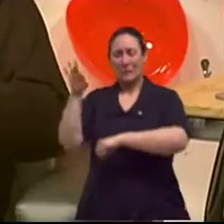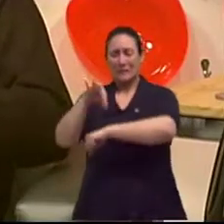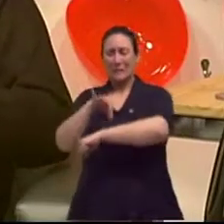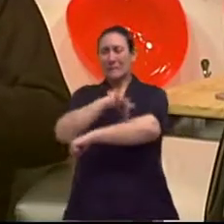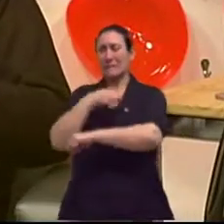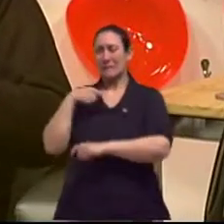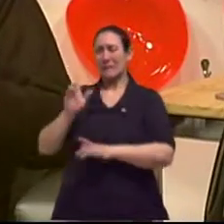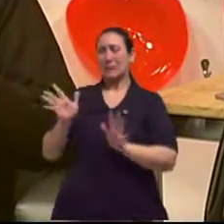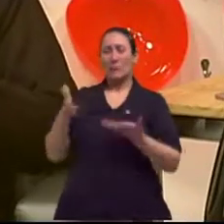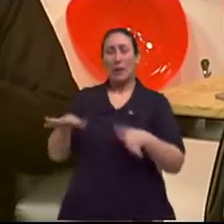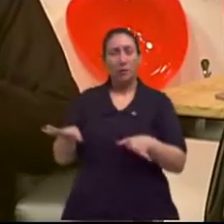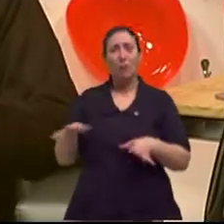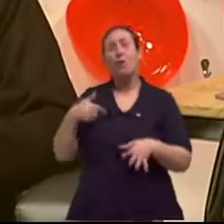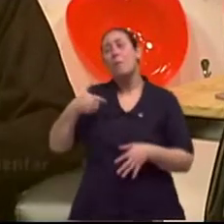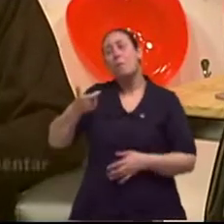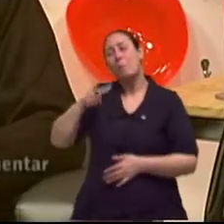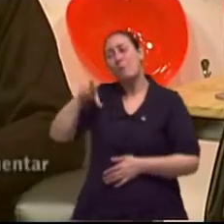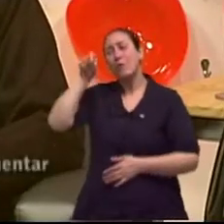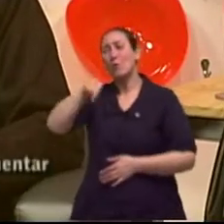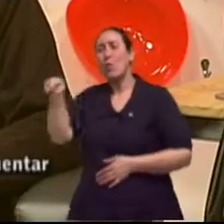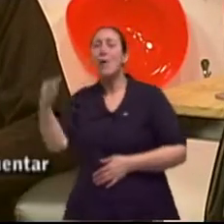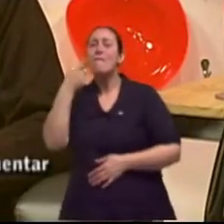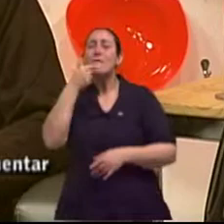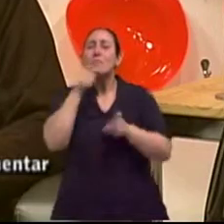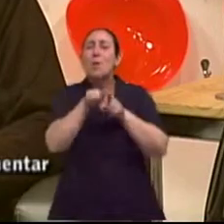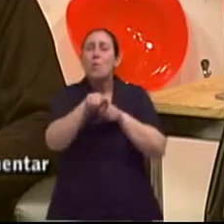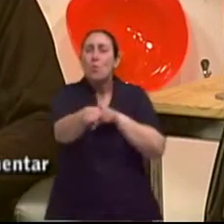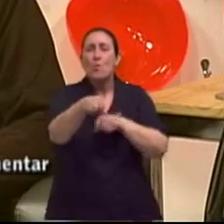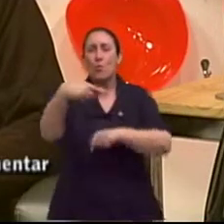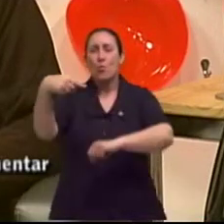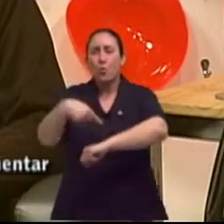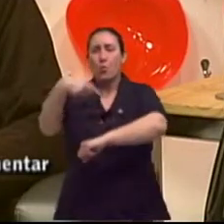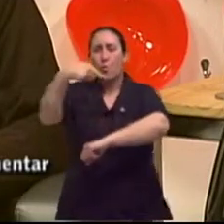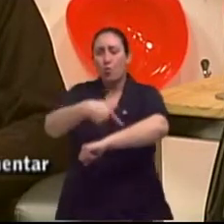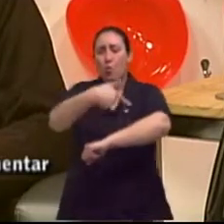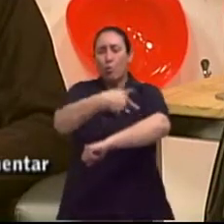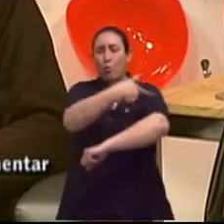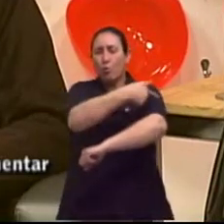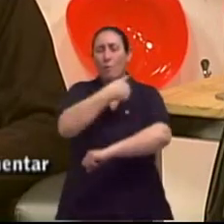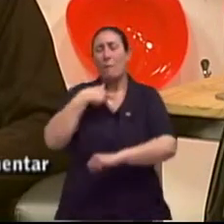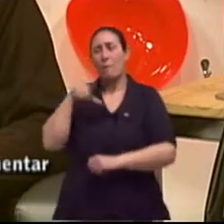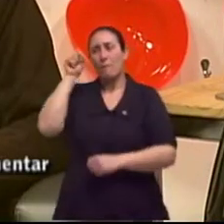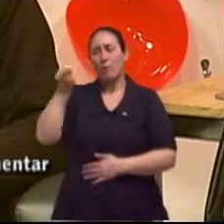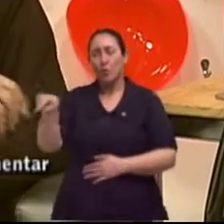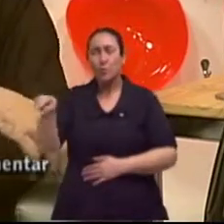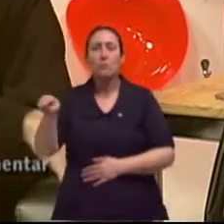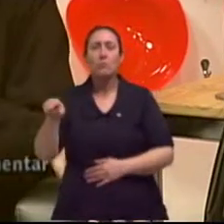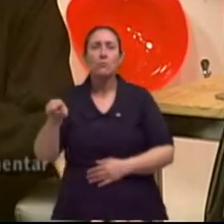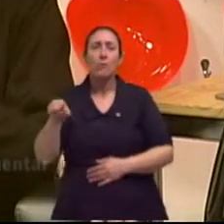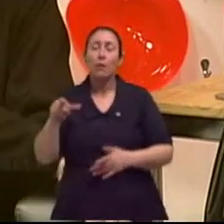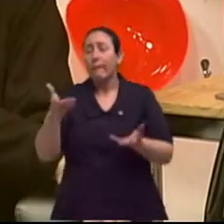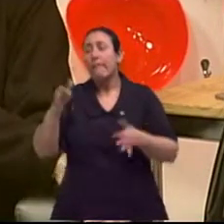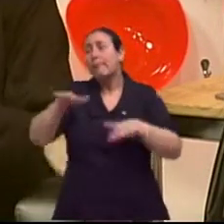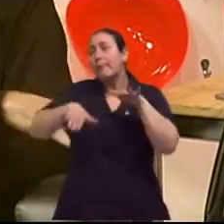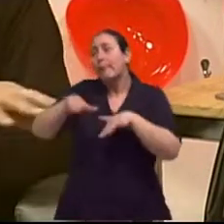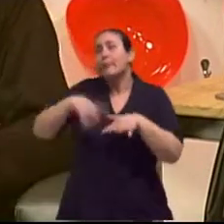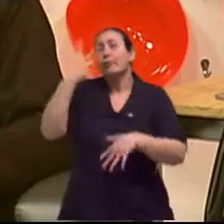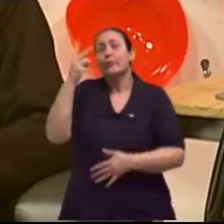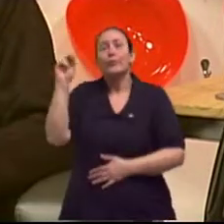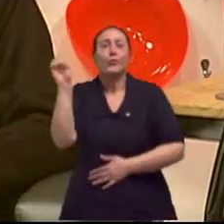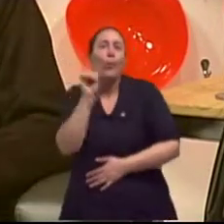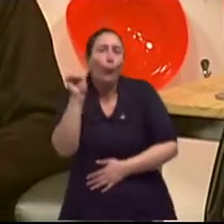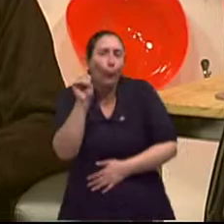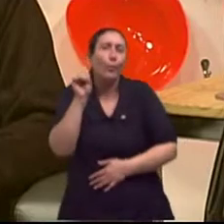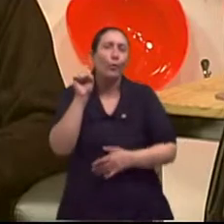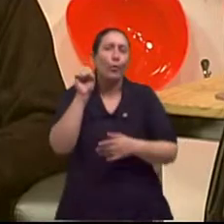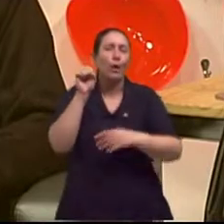usar o laser, ele potencializa. Então, exemplo, 20 segundos com laser é